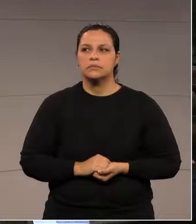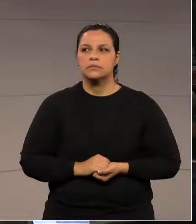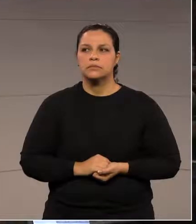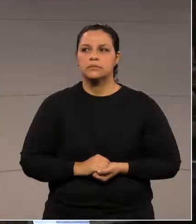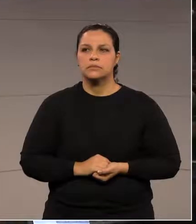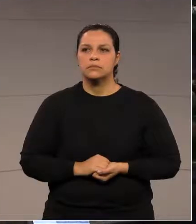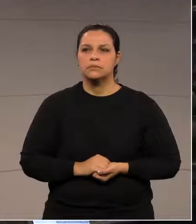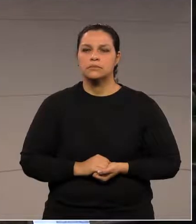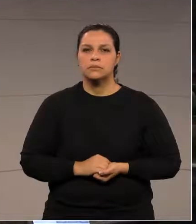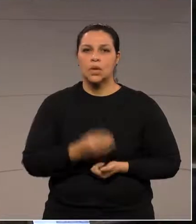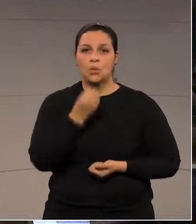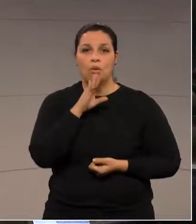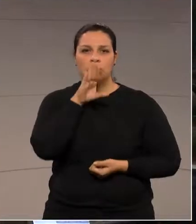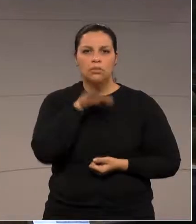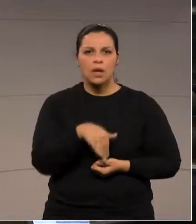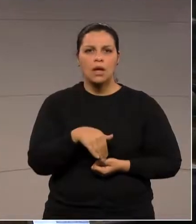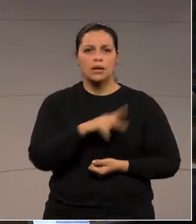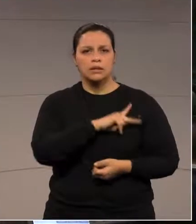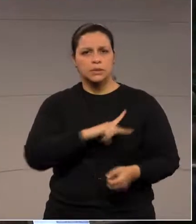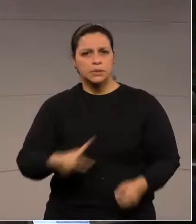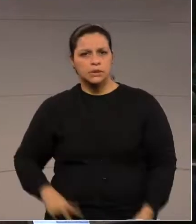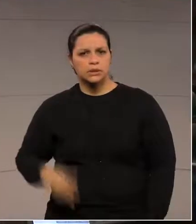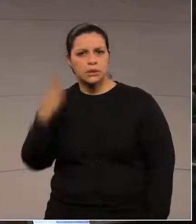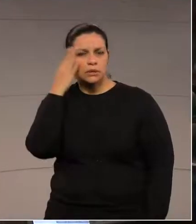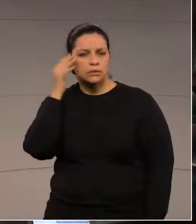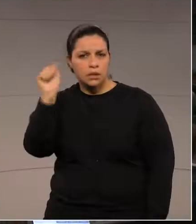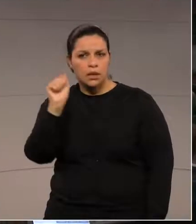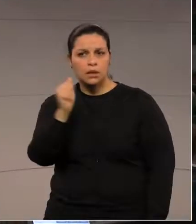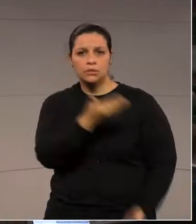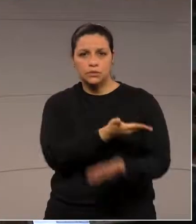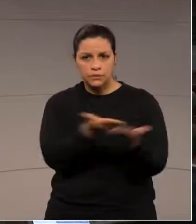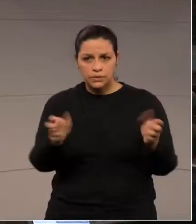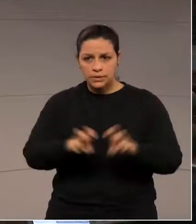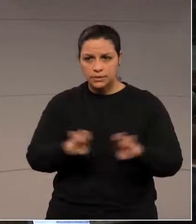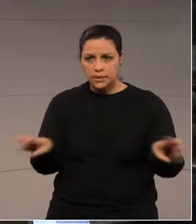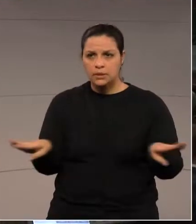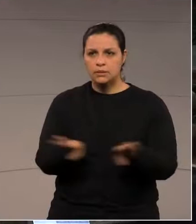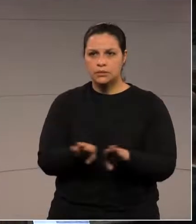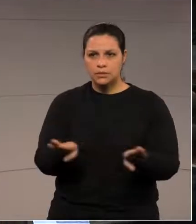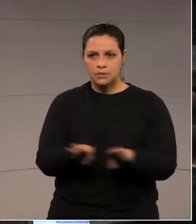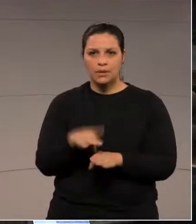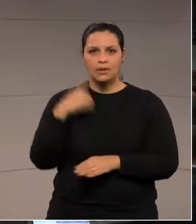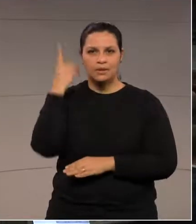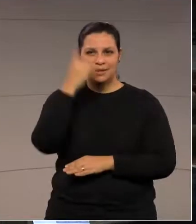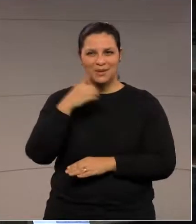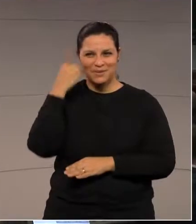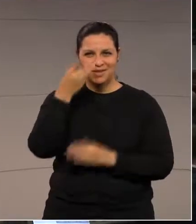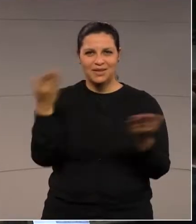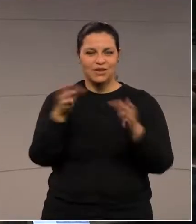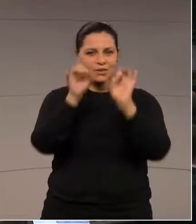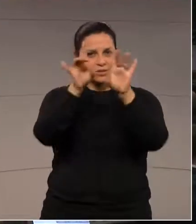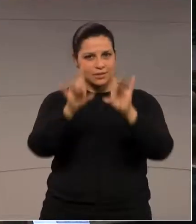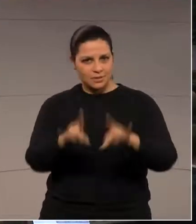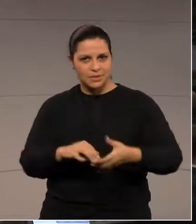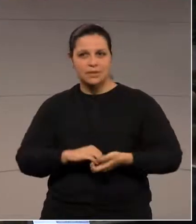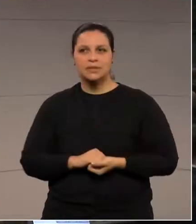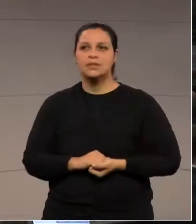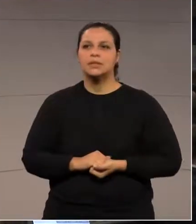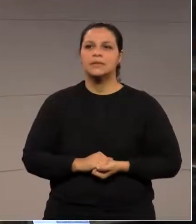Boa tarde, presidente Traiano, demais membros da mesa, deputadas, de forma muito especial,